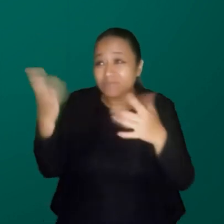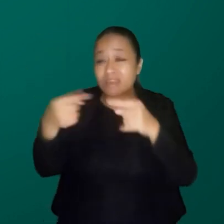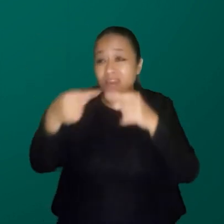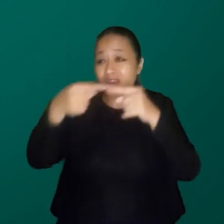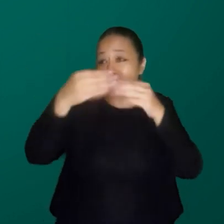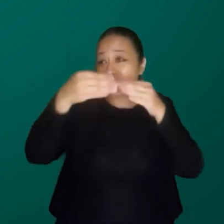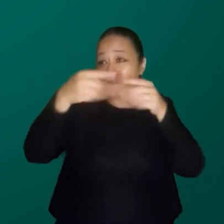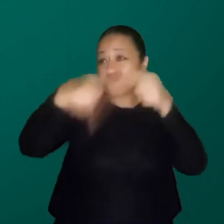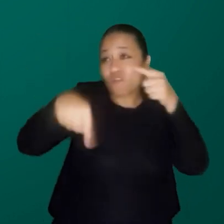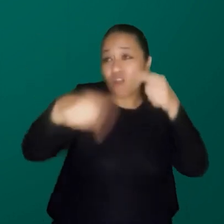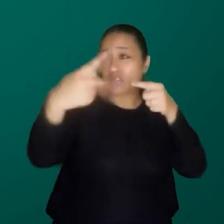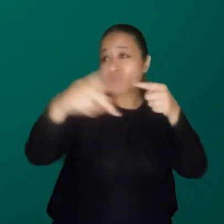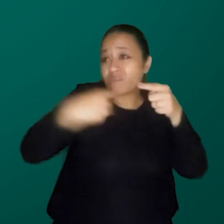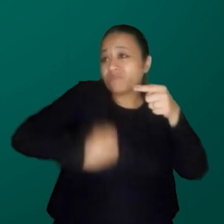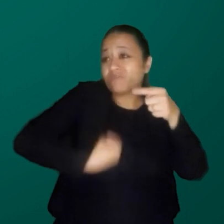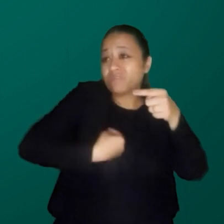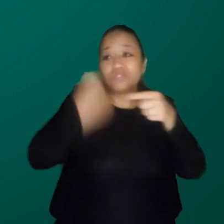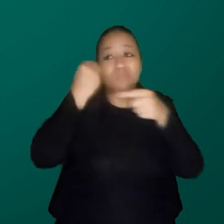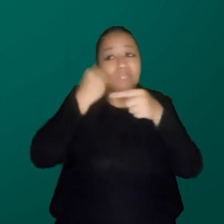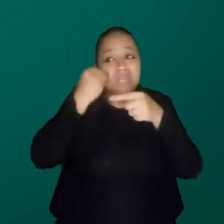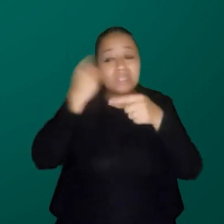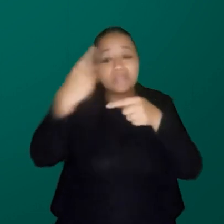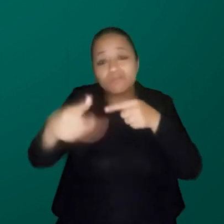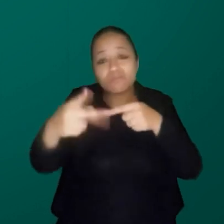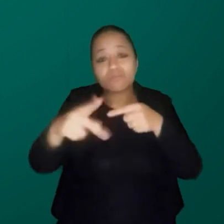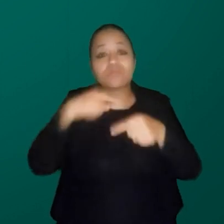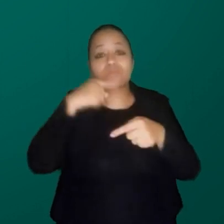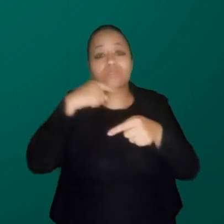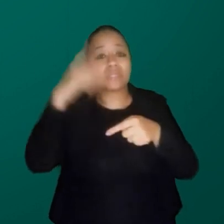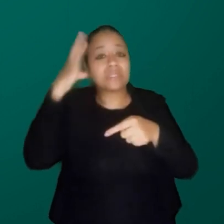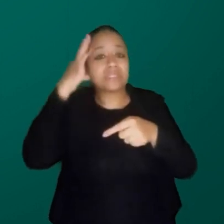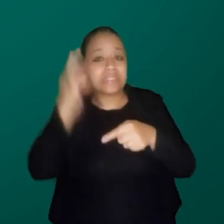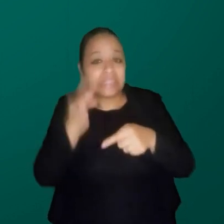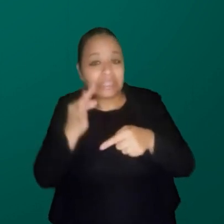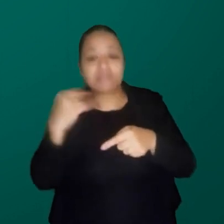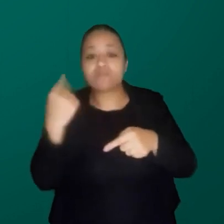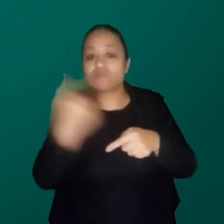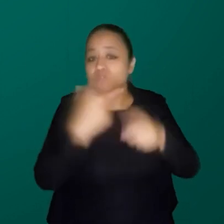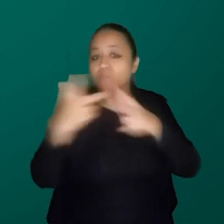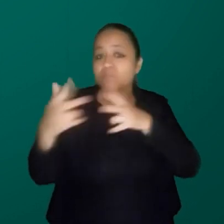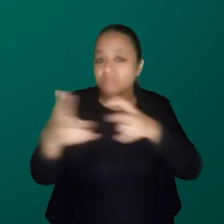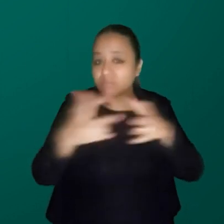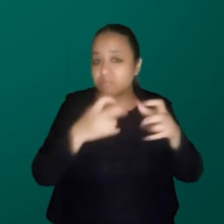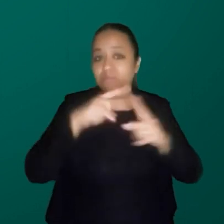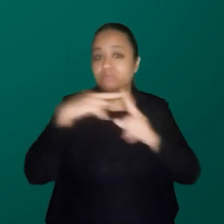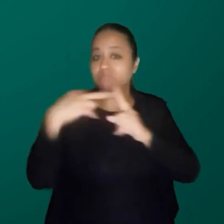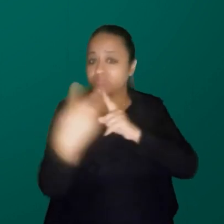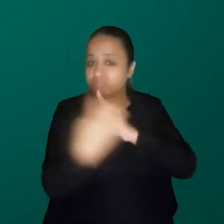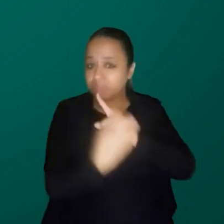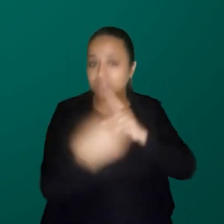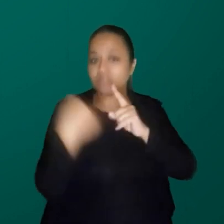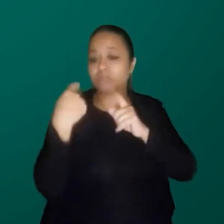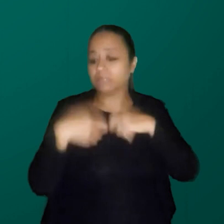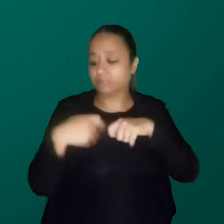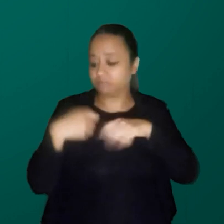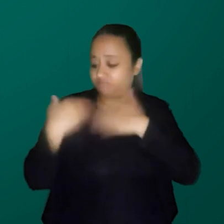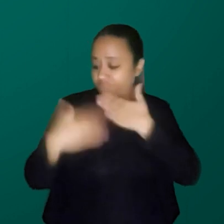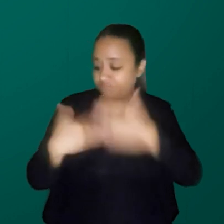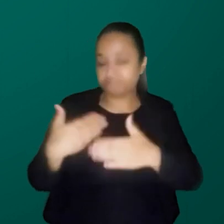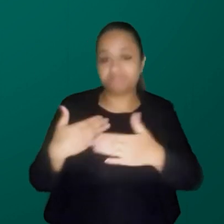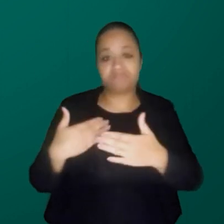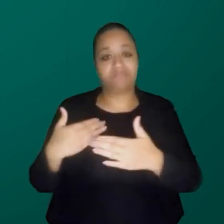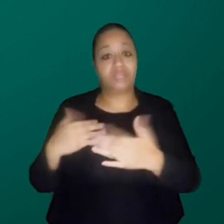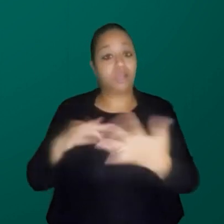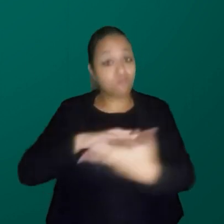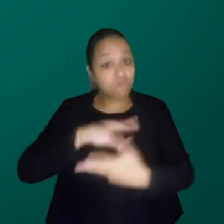planeta que tu não consegue entender? Então, assim, tu vê o mundo de uma outra perspectiva. A gente precisa construir esse mundo na nova